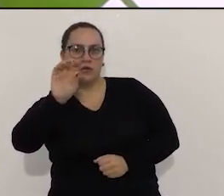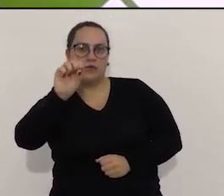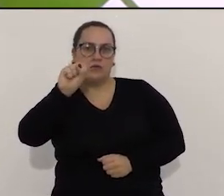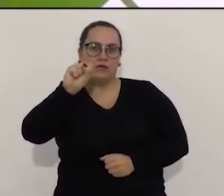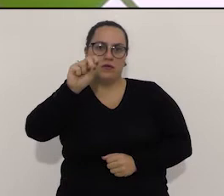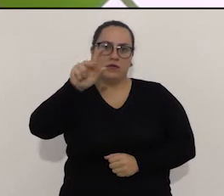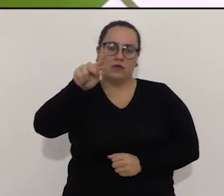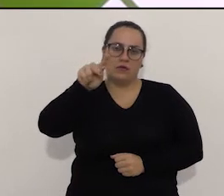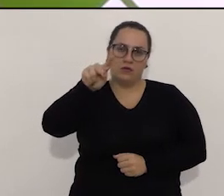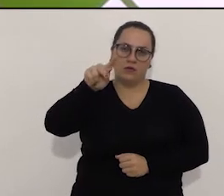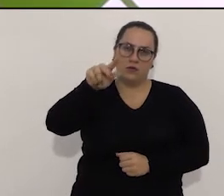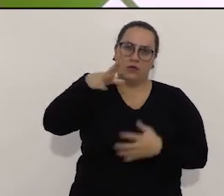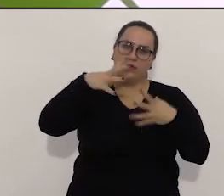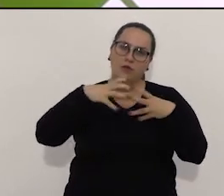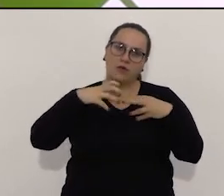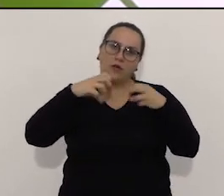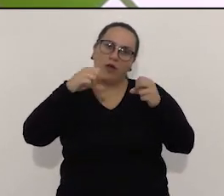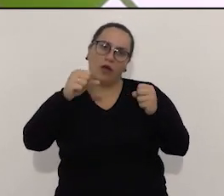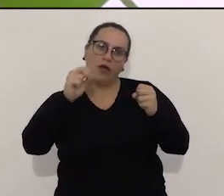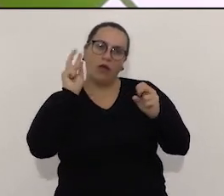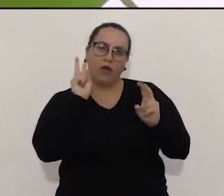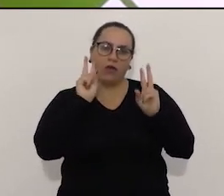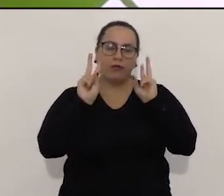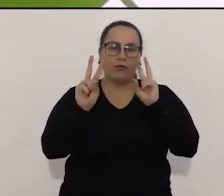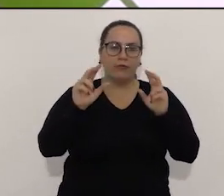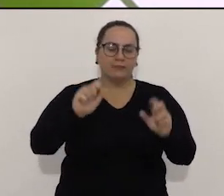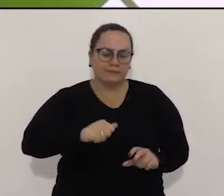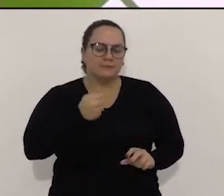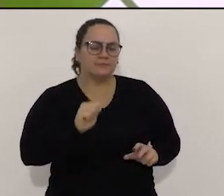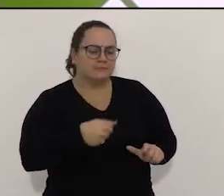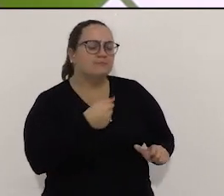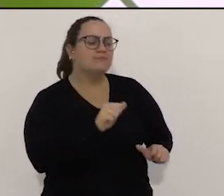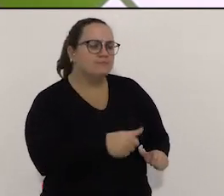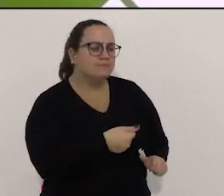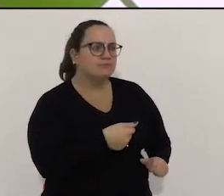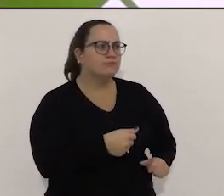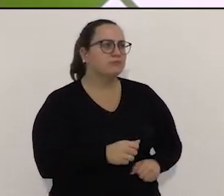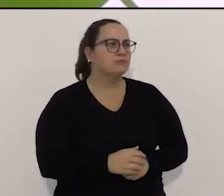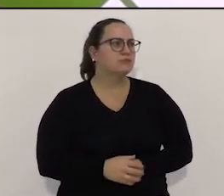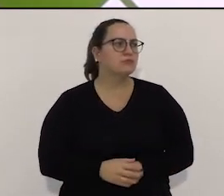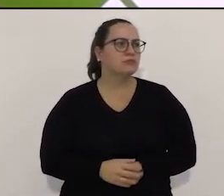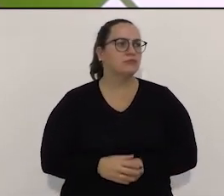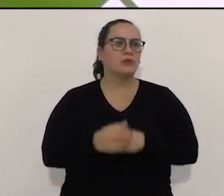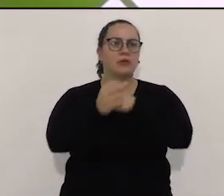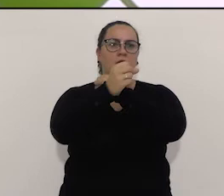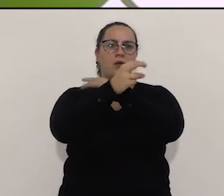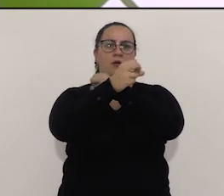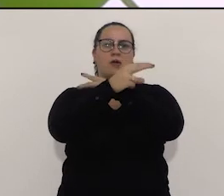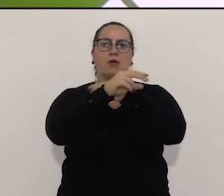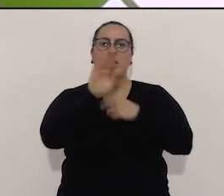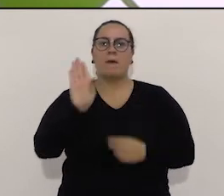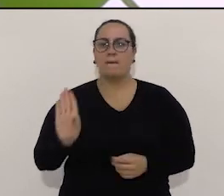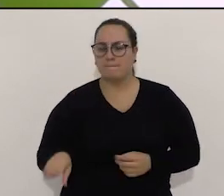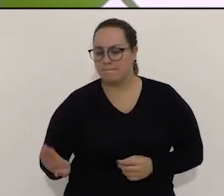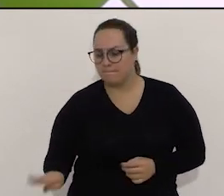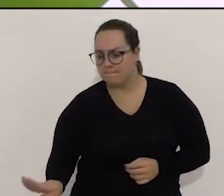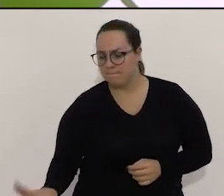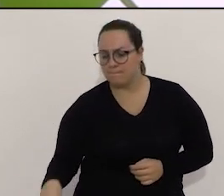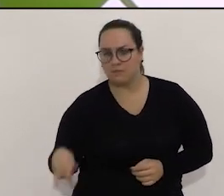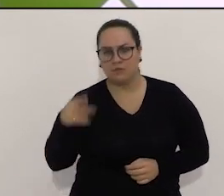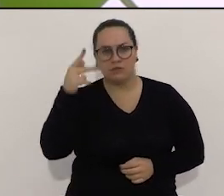queremos assumir que vamos fazer medidas, não vamos medir esforços, para que a Varé esteja no circuito